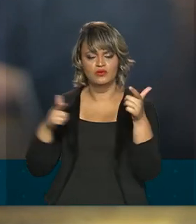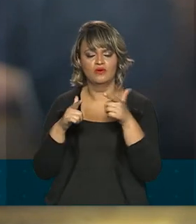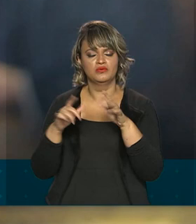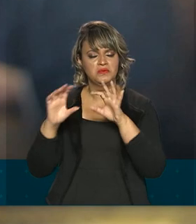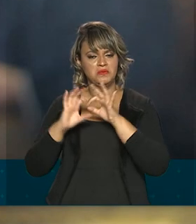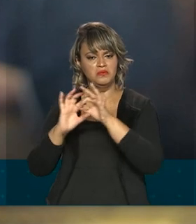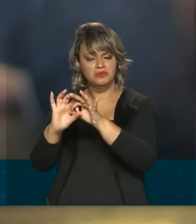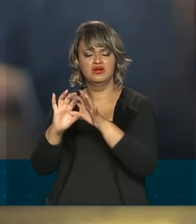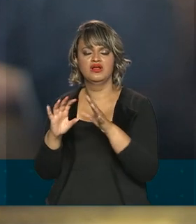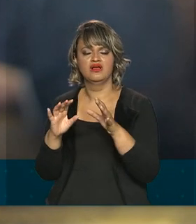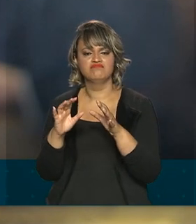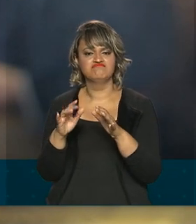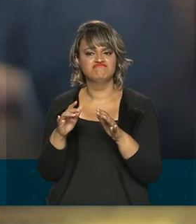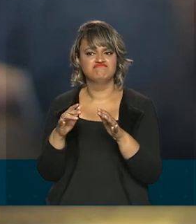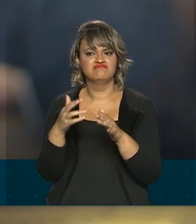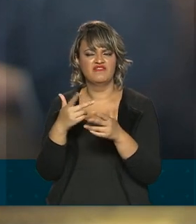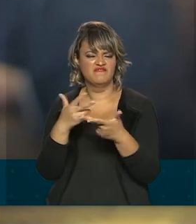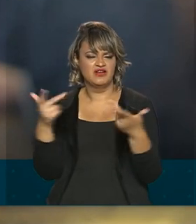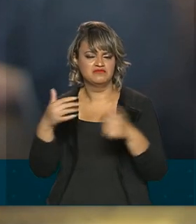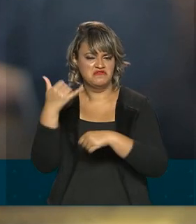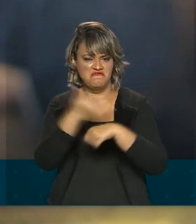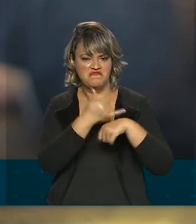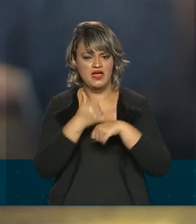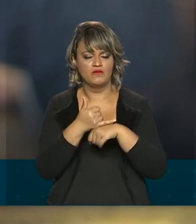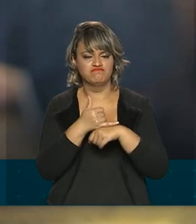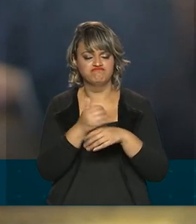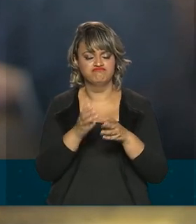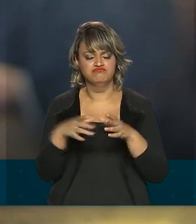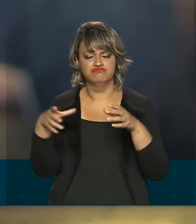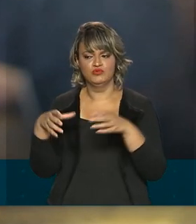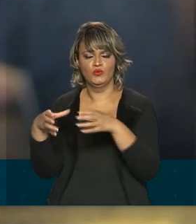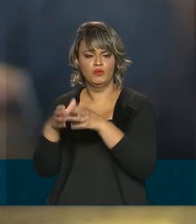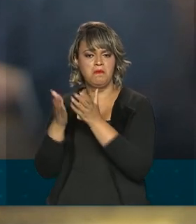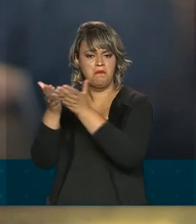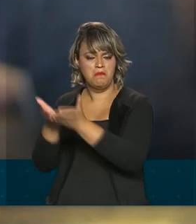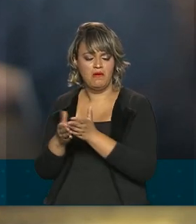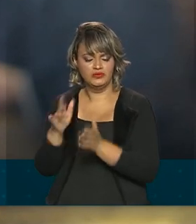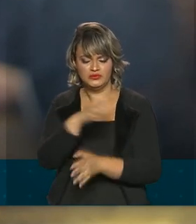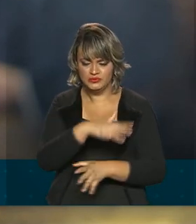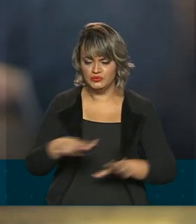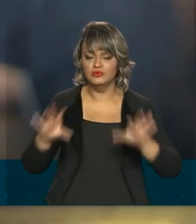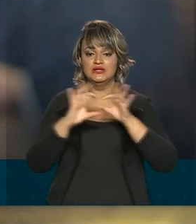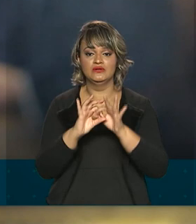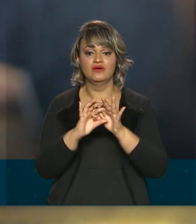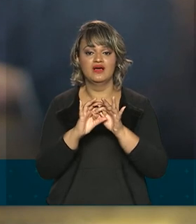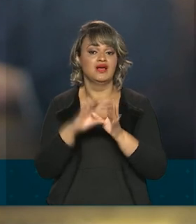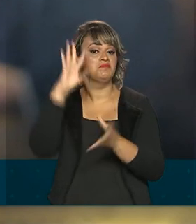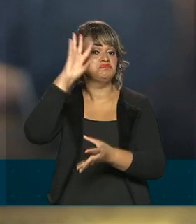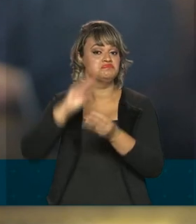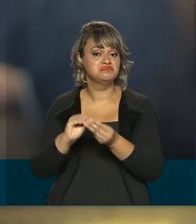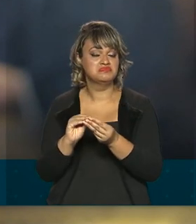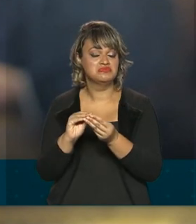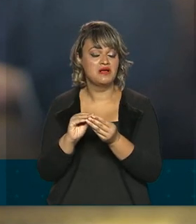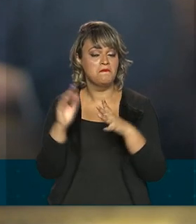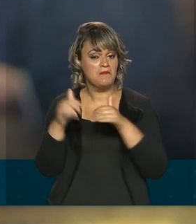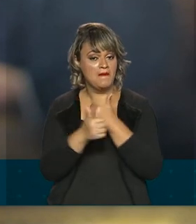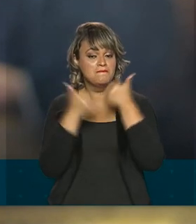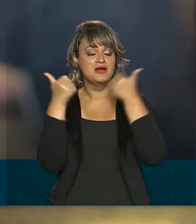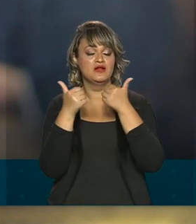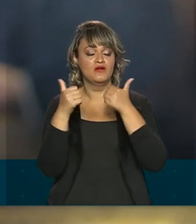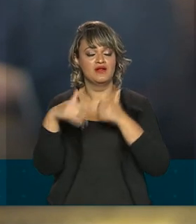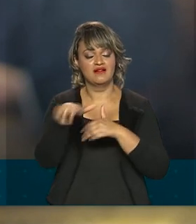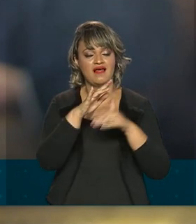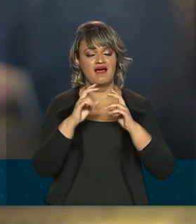industriais ou ativos minerários a portos. Então, isso vai representar, de fato, o incremento grande do